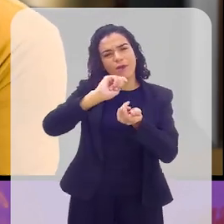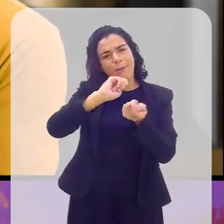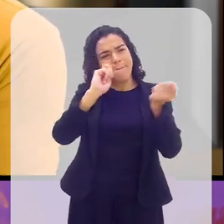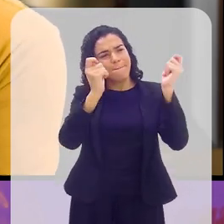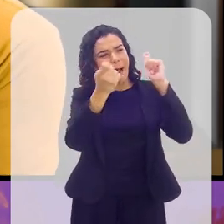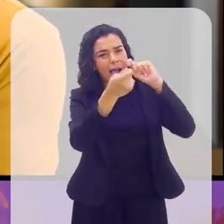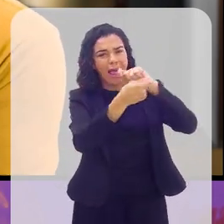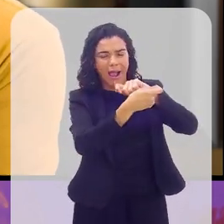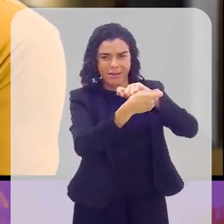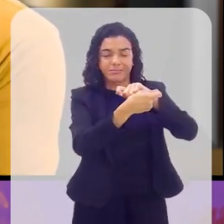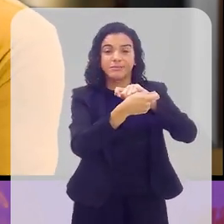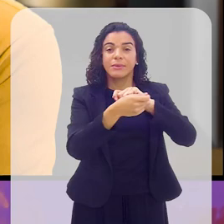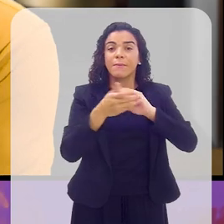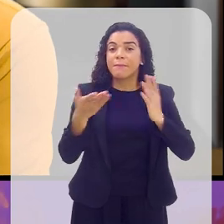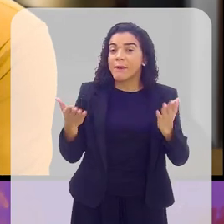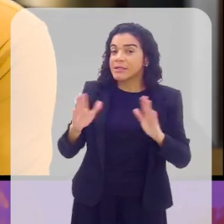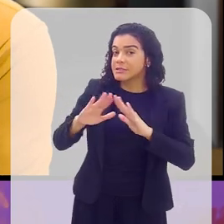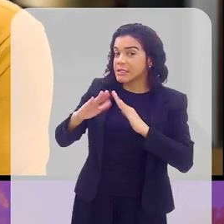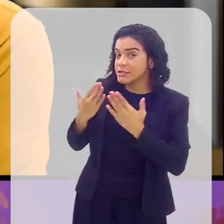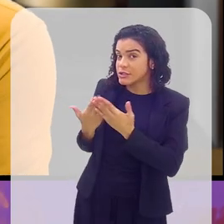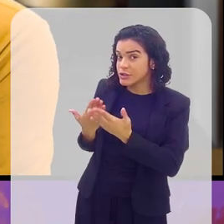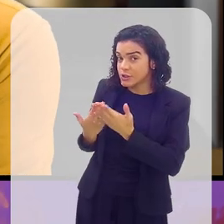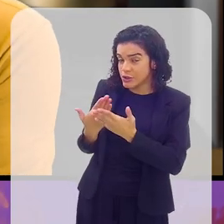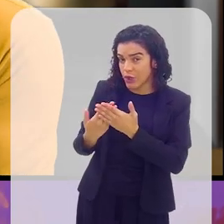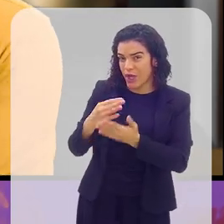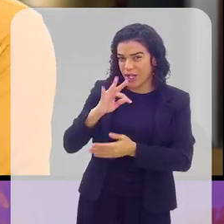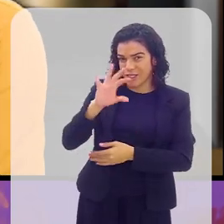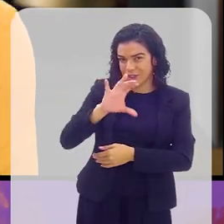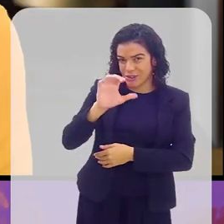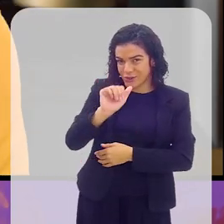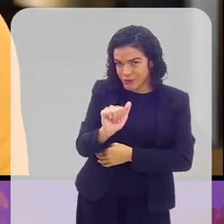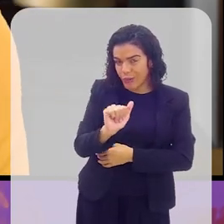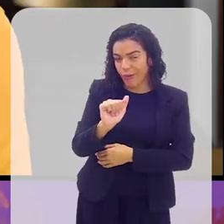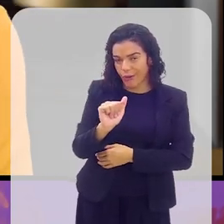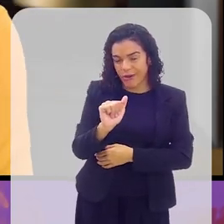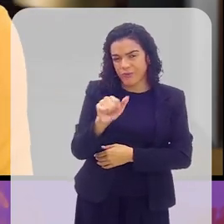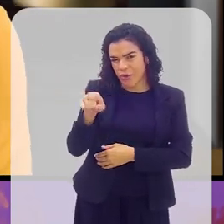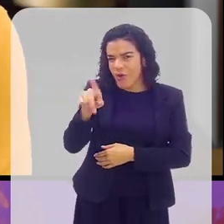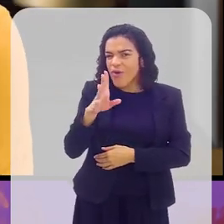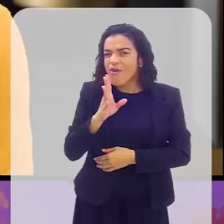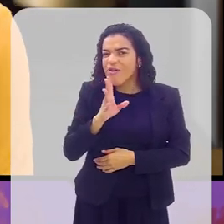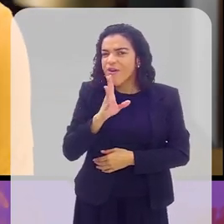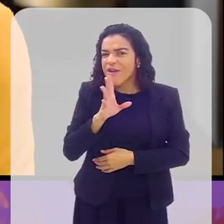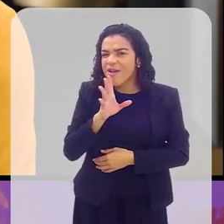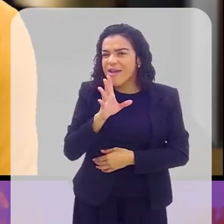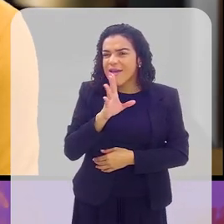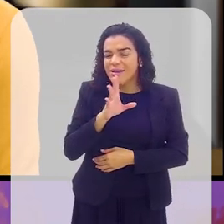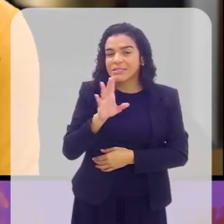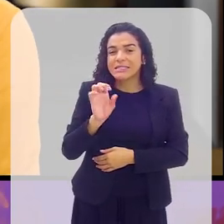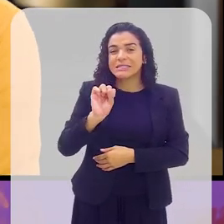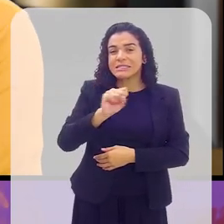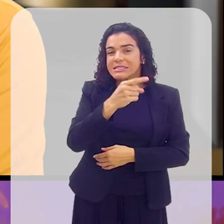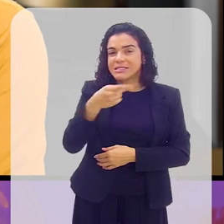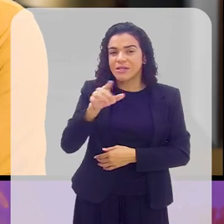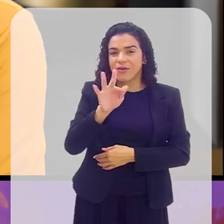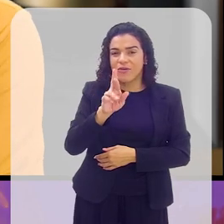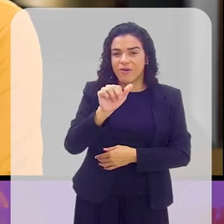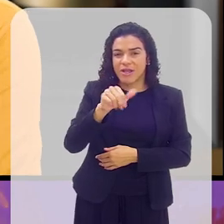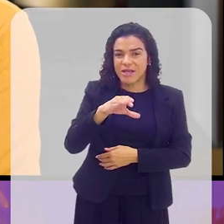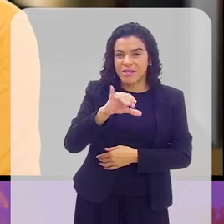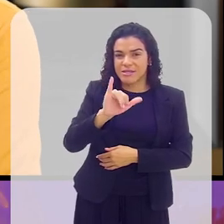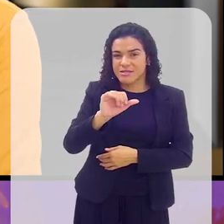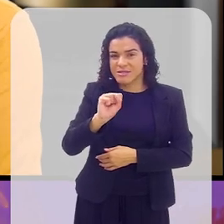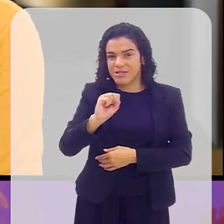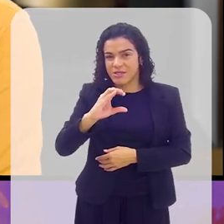vi que o colégio foi reformado, mas não sei se está em prática. Já o colégio Orsina da Fonseca, na Tijuca, que o senhor deve conhecer, ali na